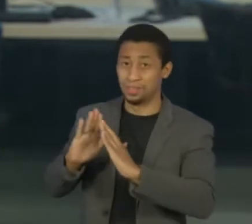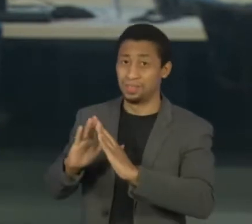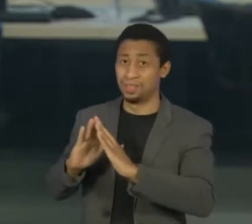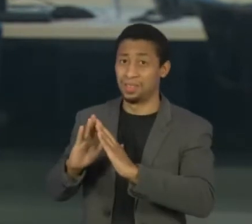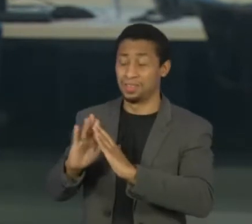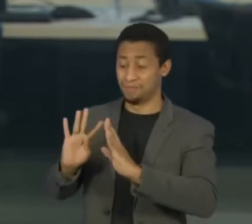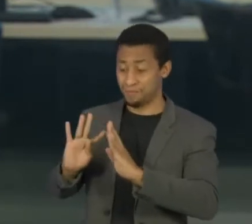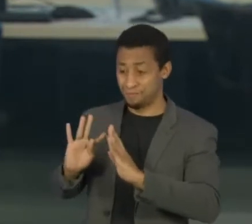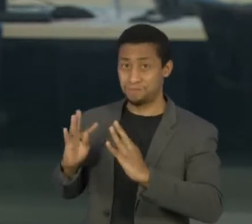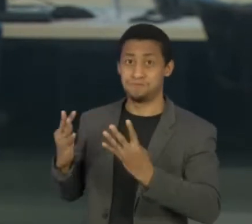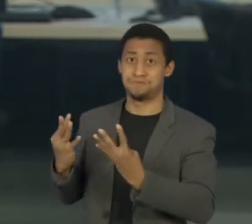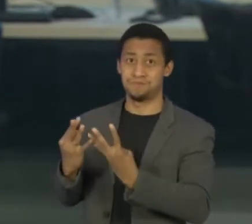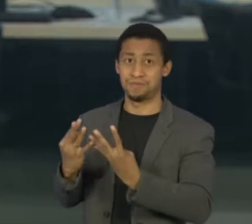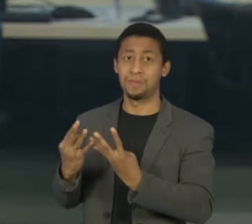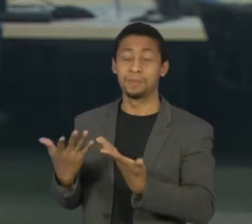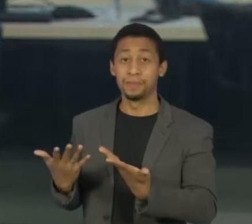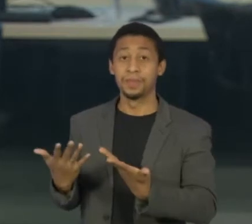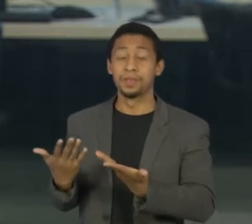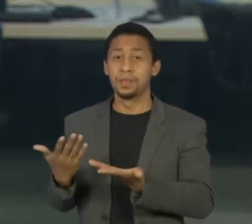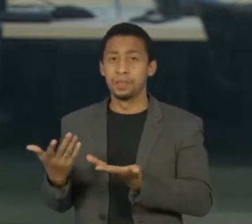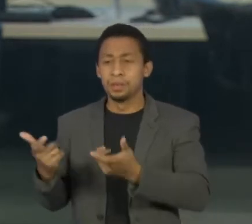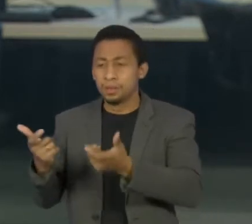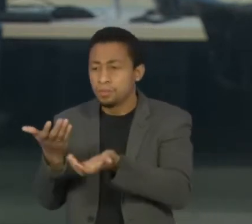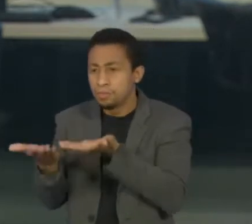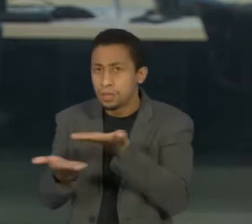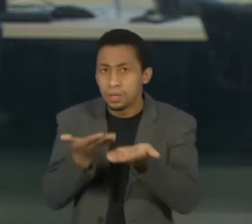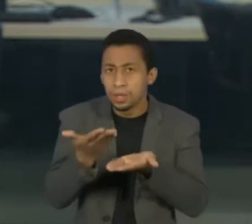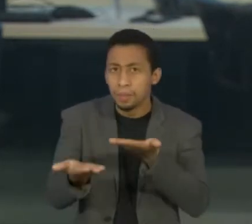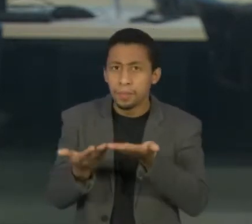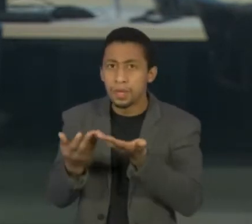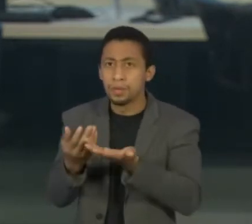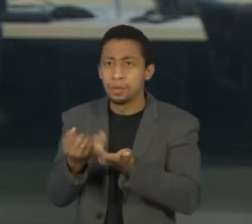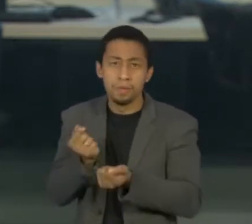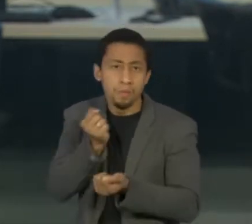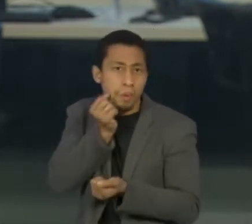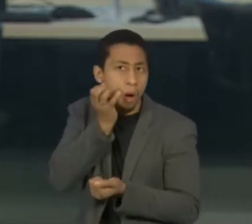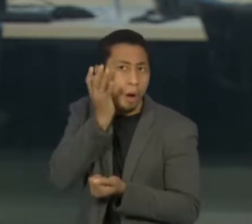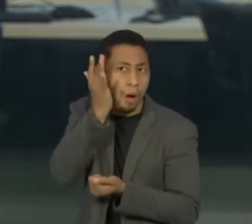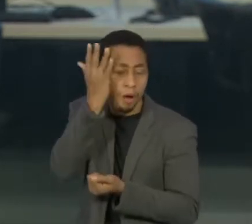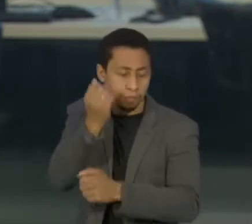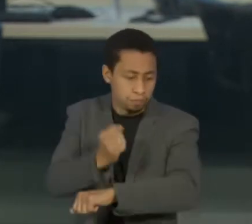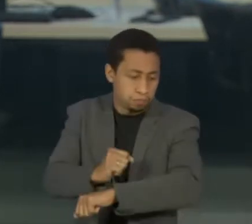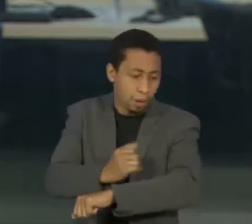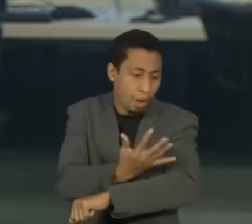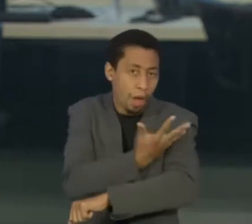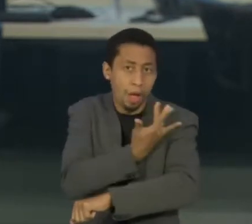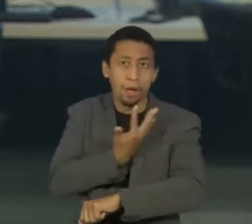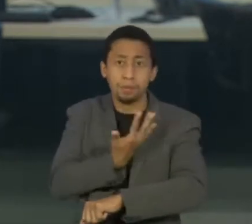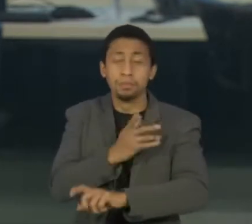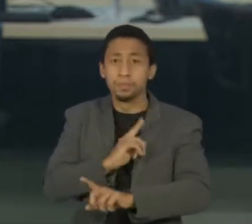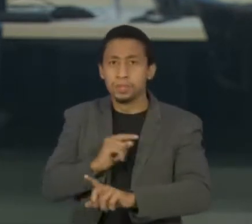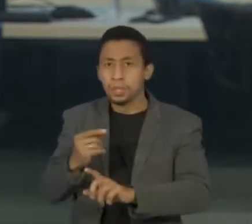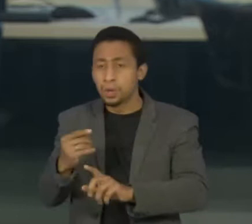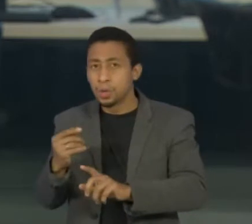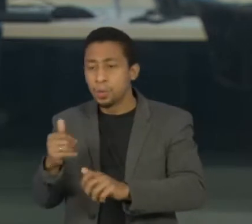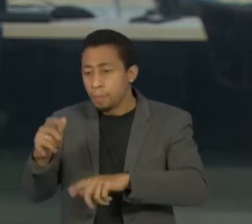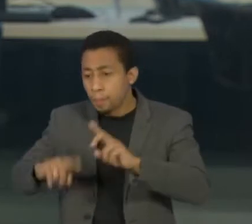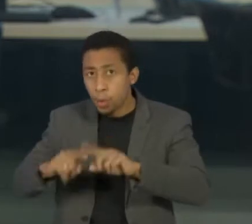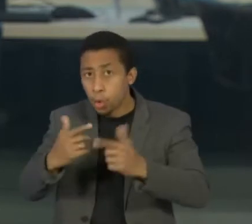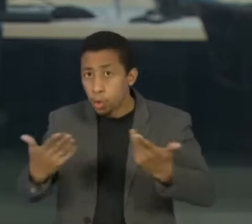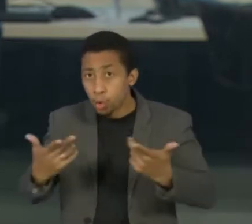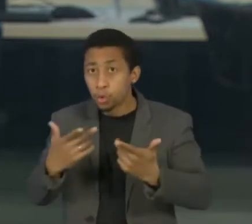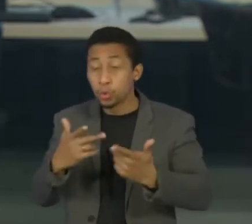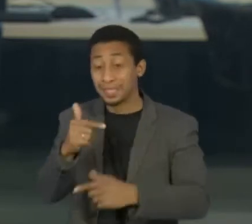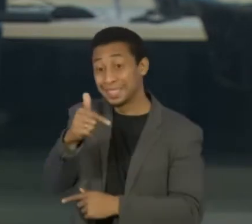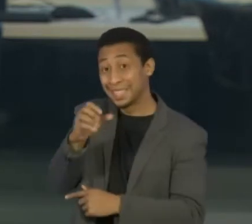essa pandemia. Centros de tratamento de queimados relatam um aumento no número de acidentes com o produto, que na concentração de 70%